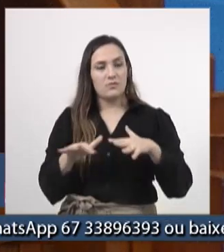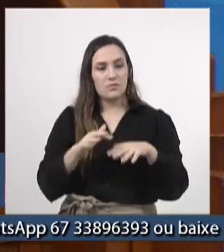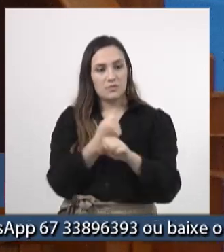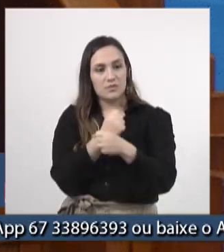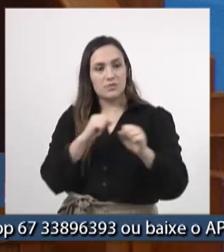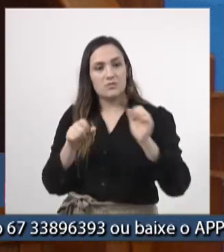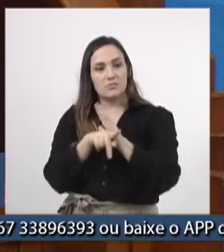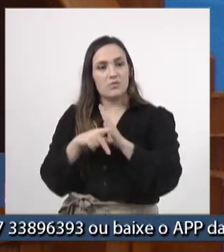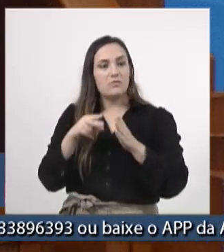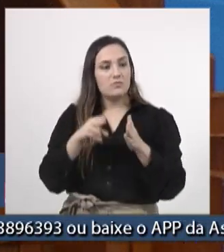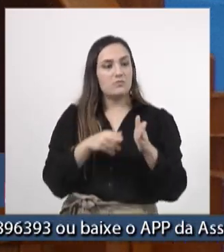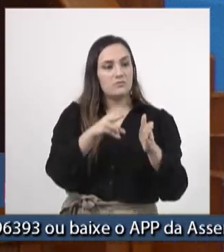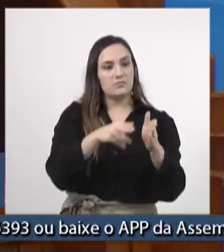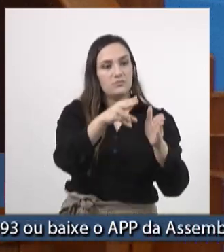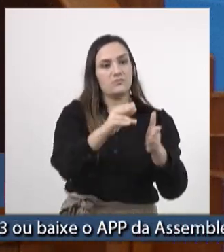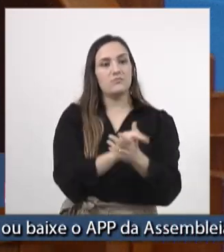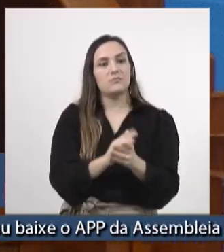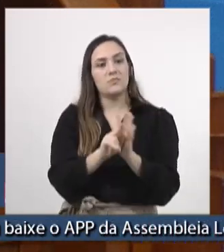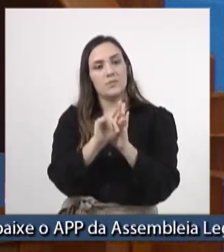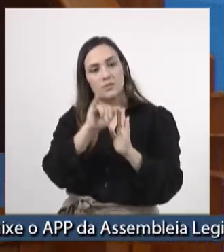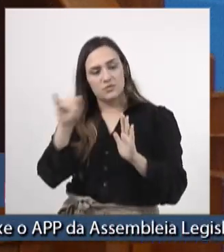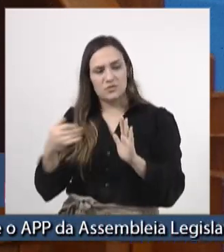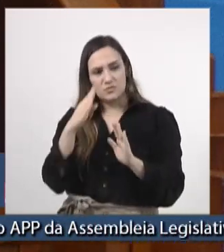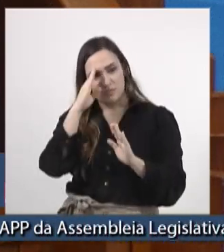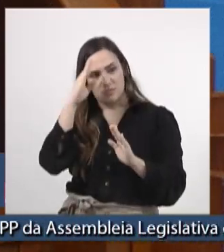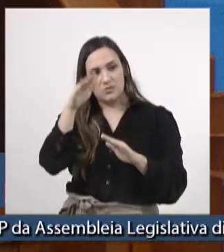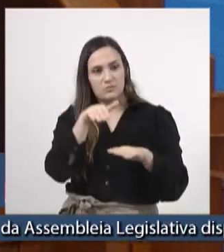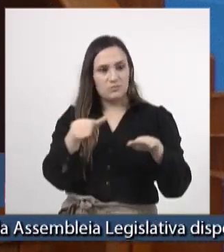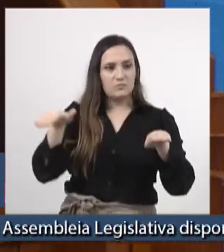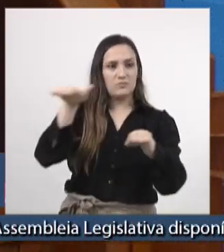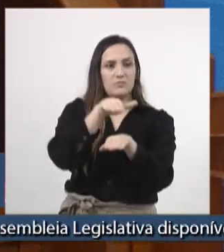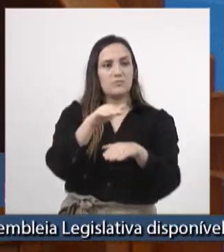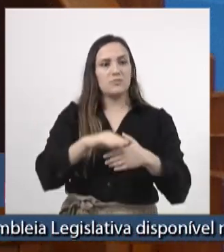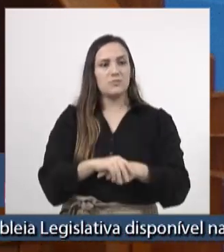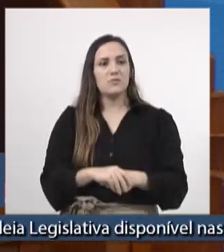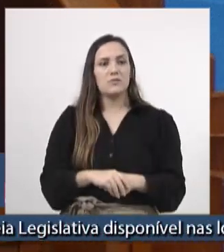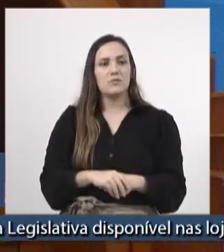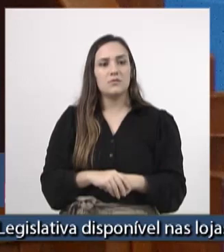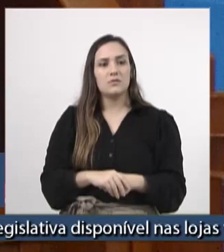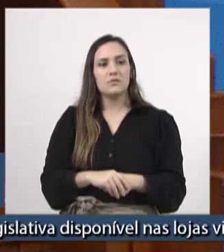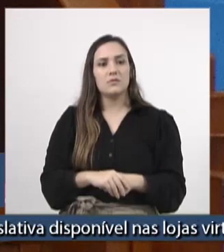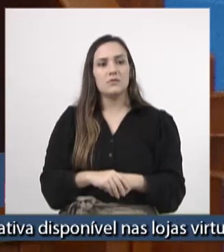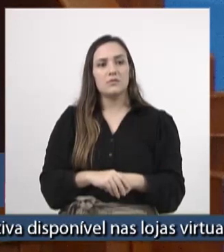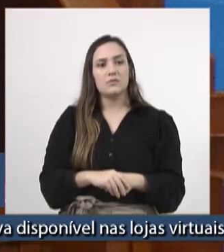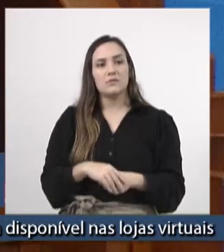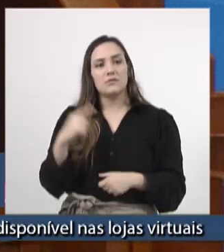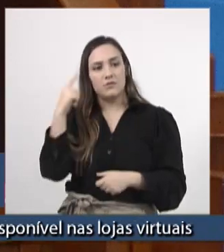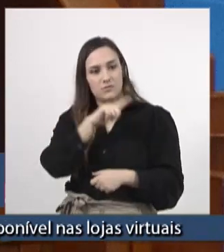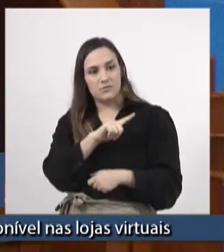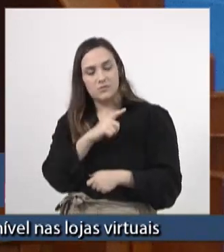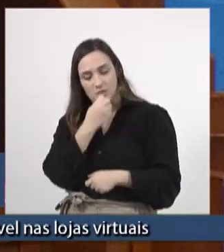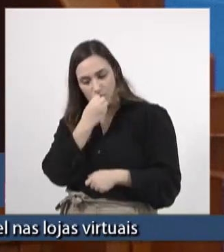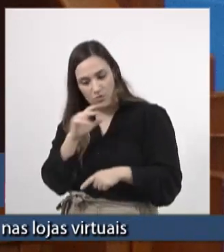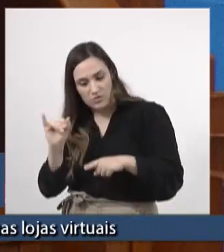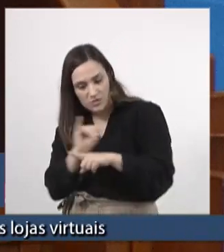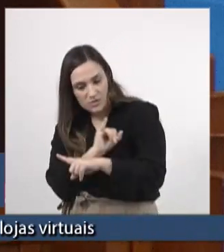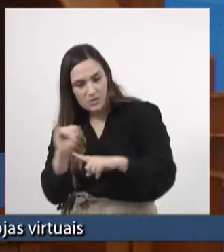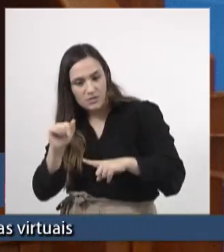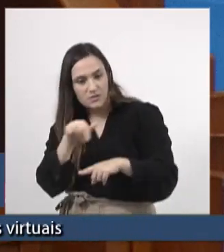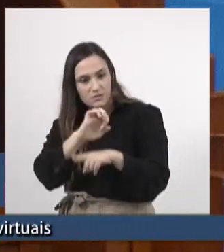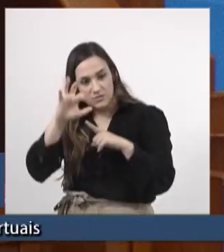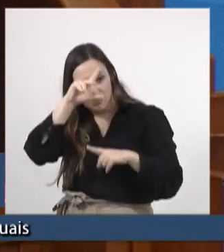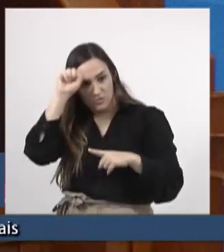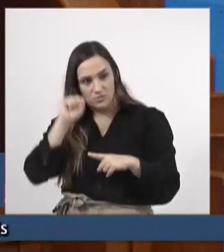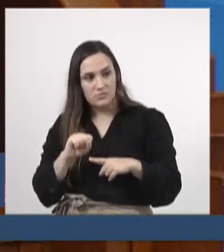ferrovia, um projeto soberano que afirma a capacidade e a estratégia de desenvolvimento do nosso Estado rumo